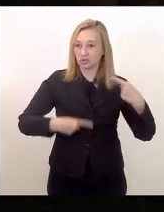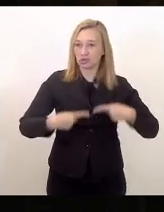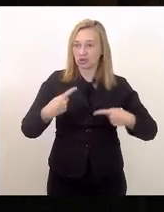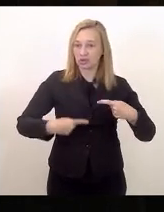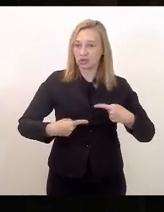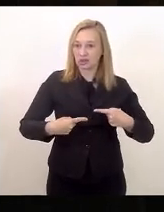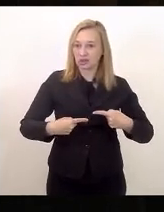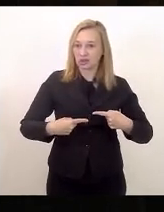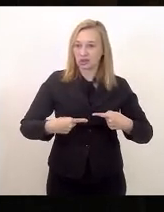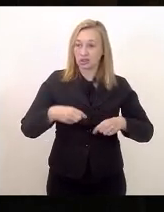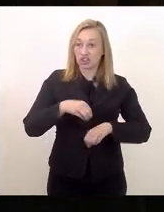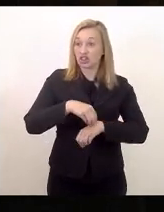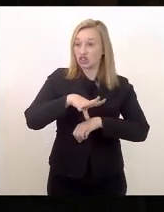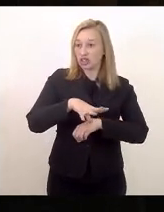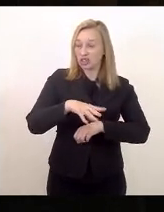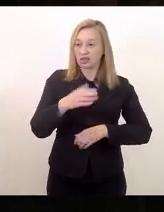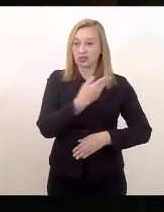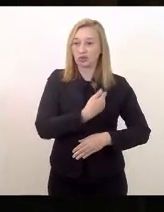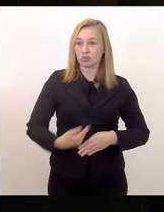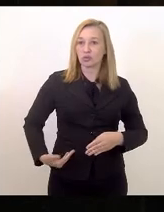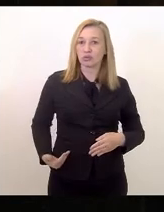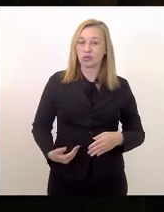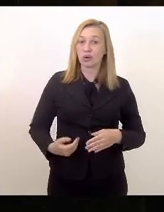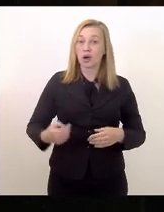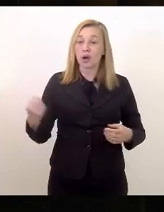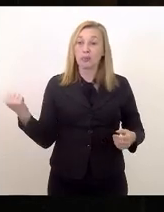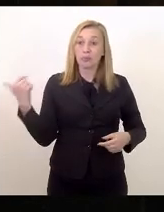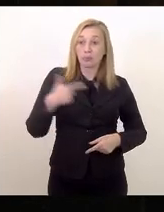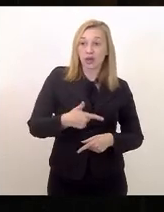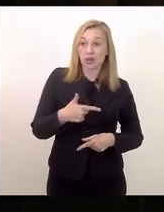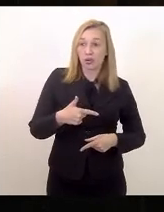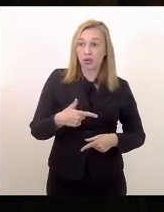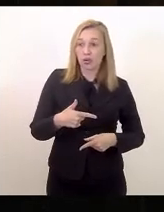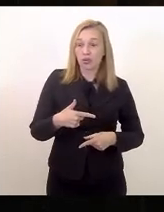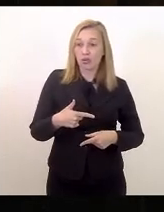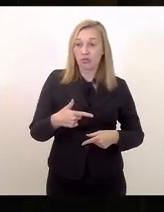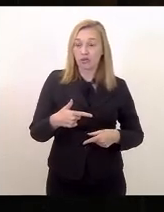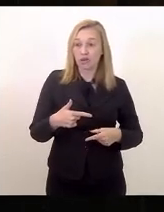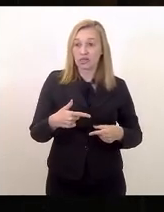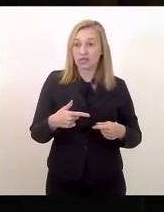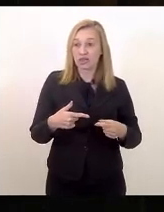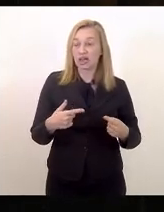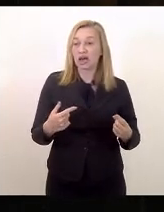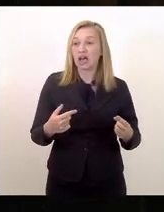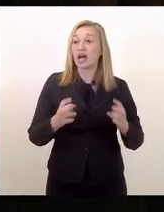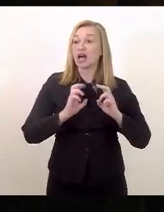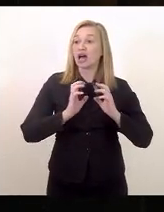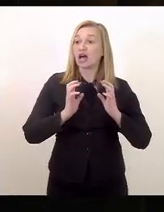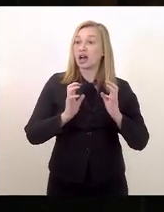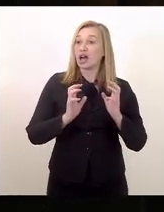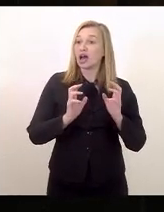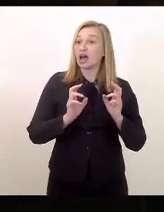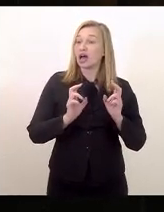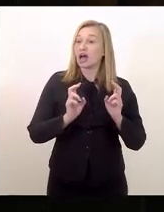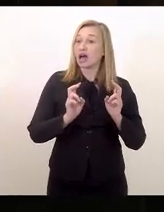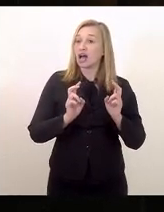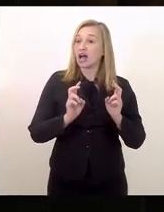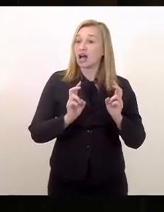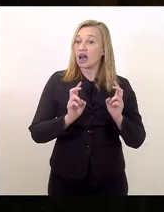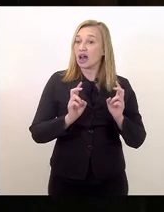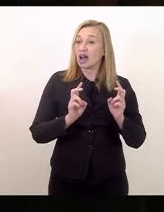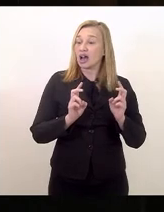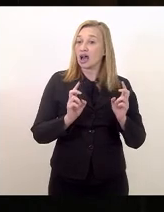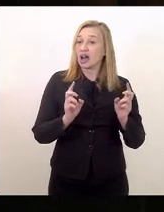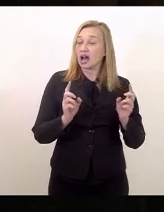maior vai ser a divergência entre eles. E vai ter sempre um achando que o